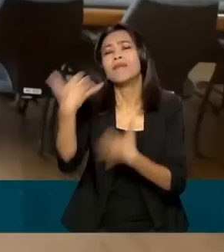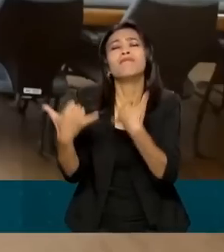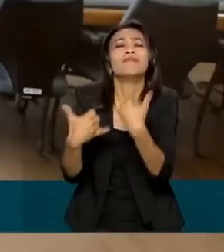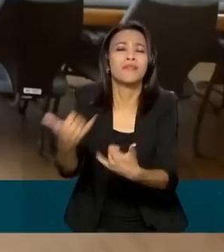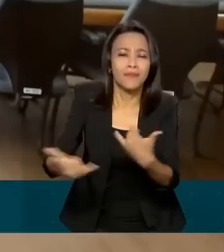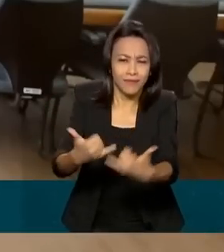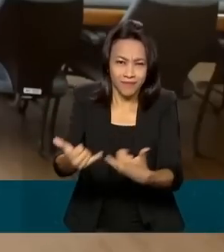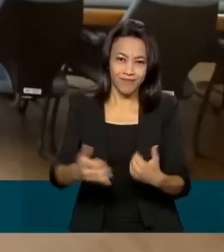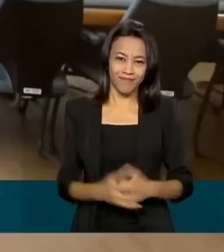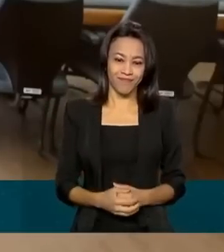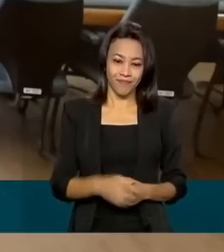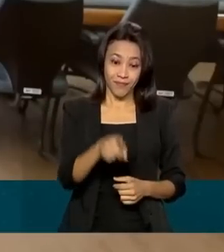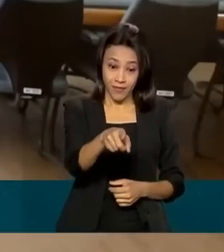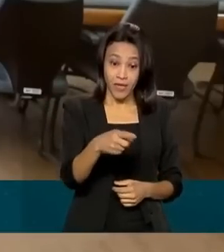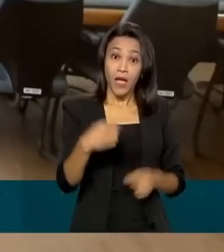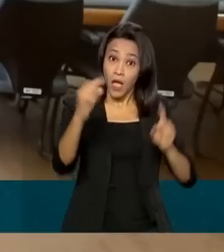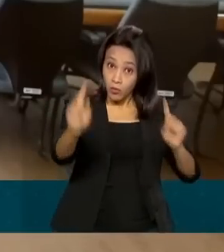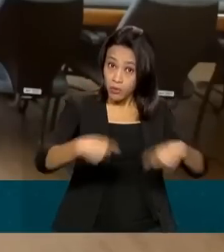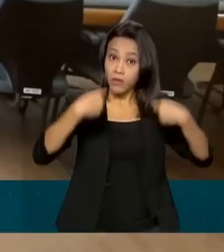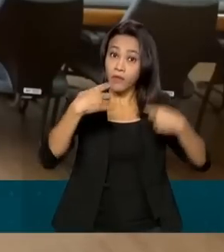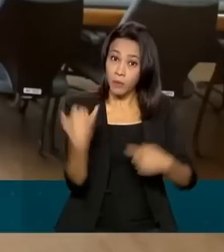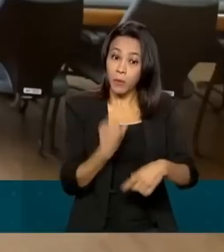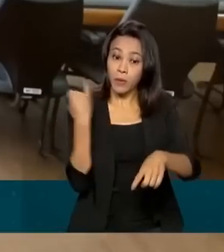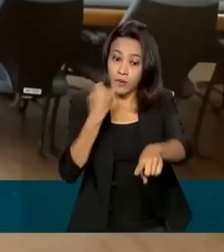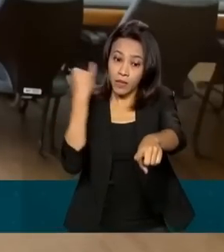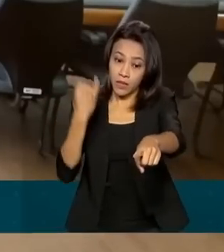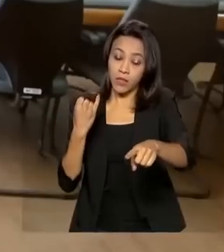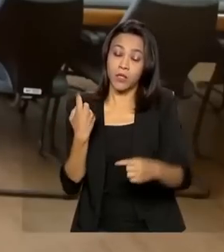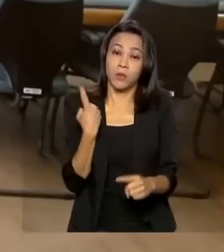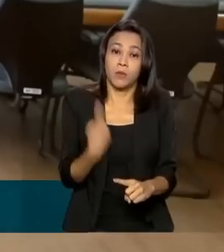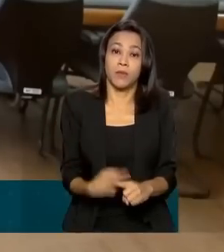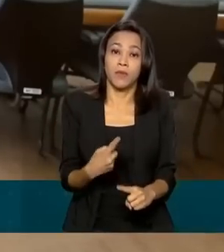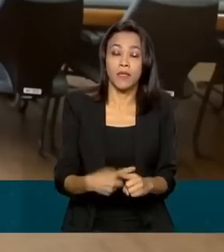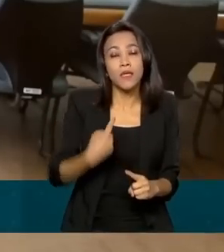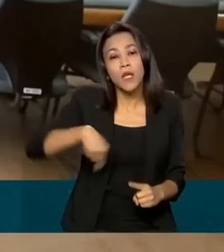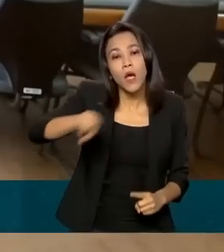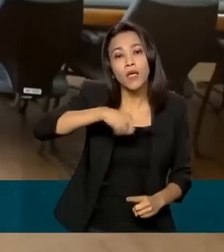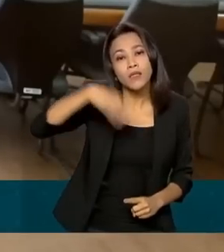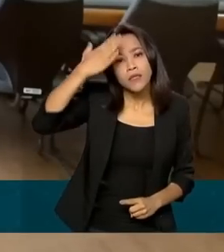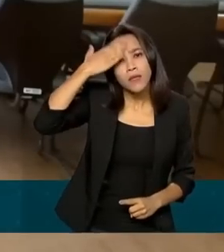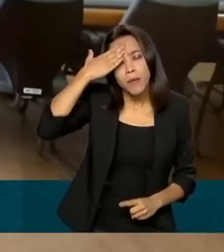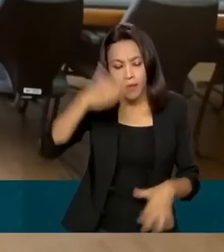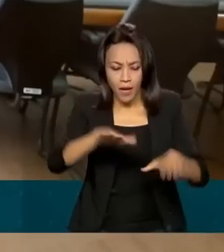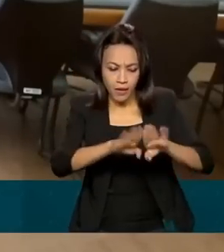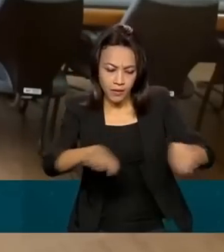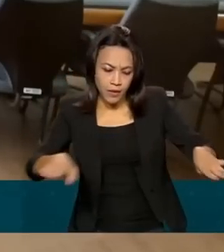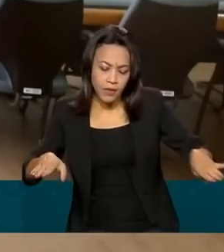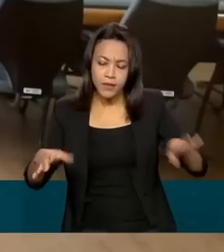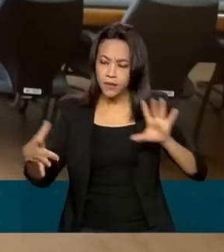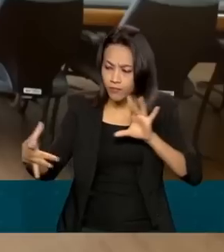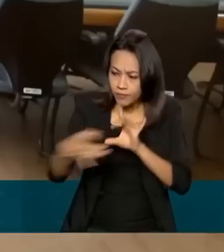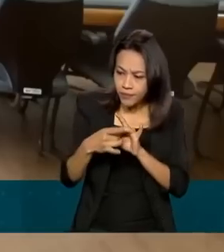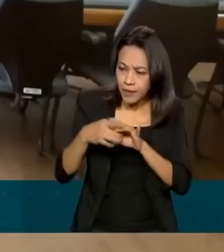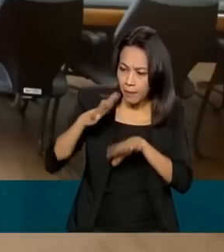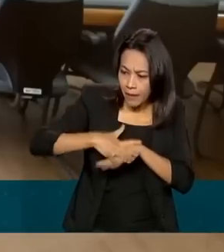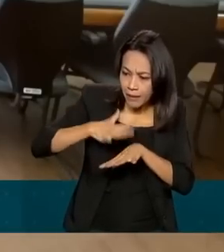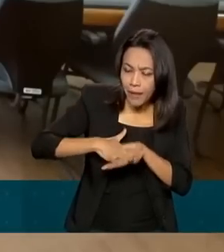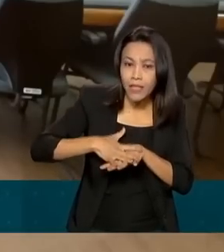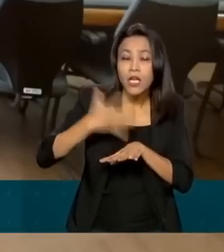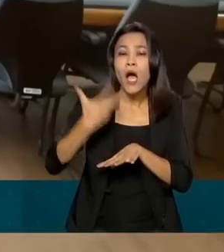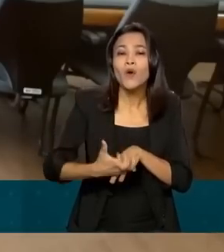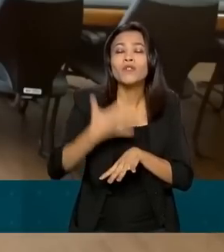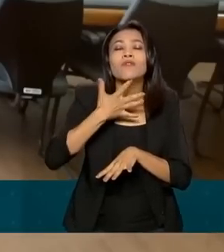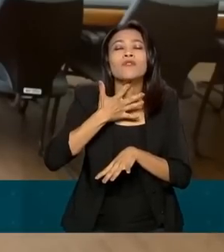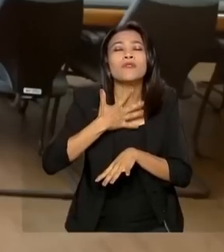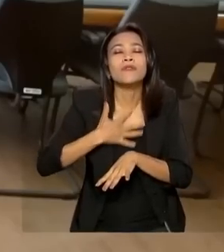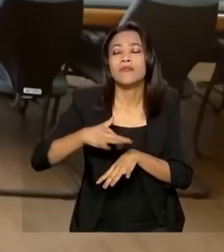É um desafio importante, porque nós sabemos que a relação da criança com a matemática é criada nos anos iniciais